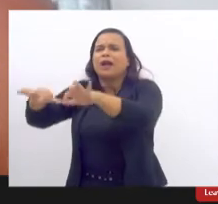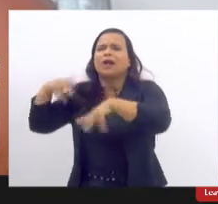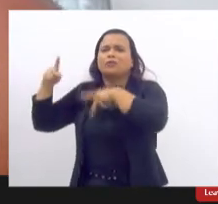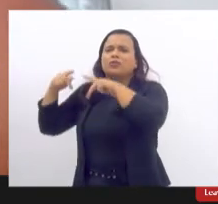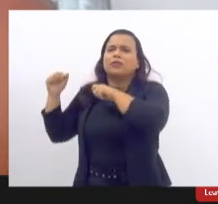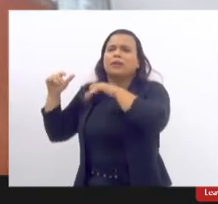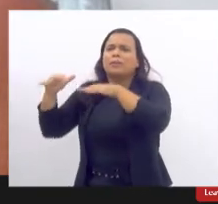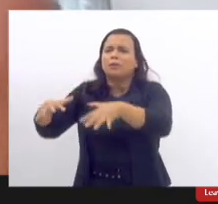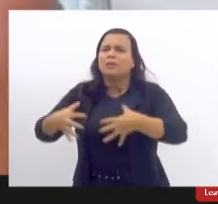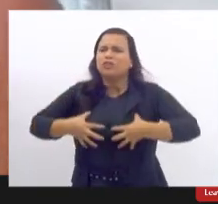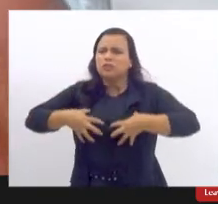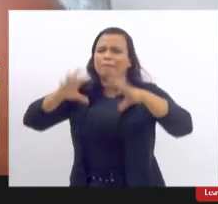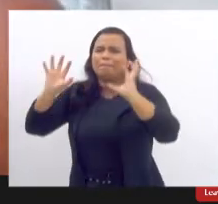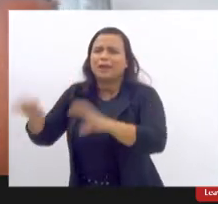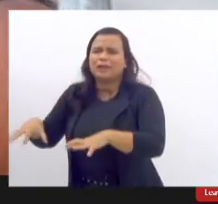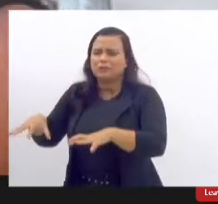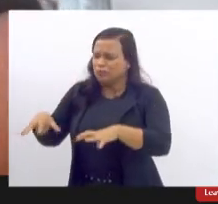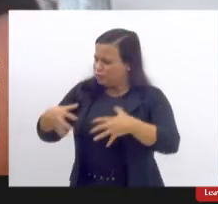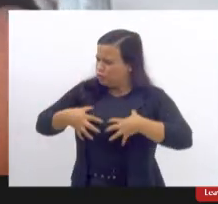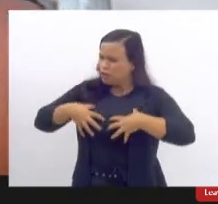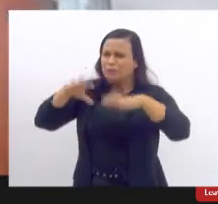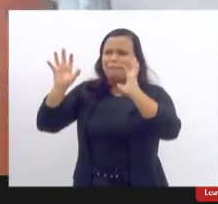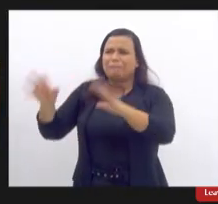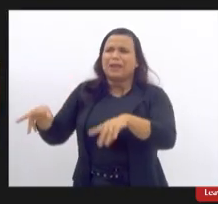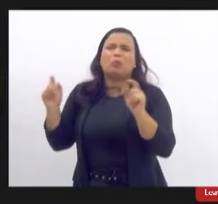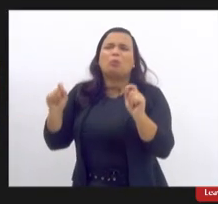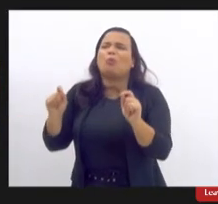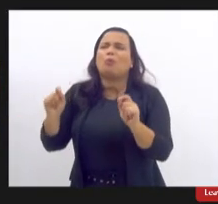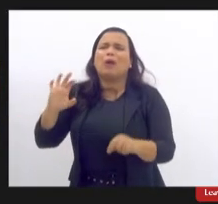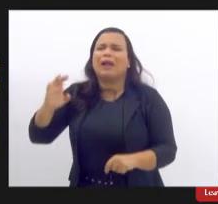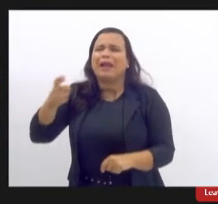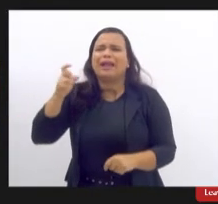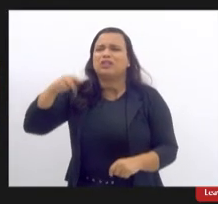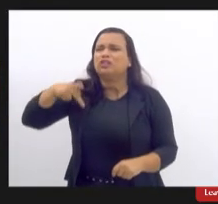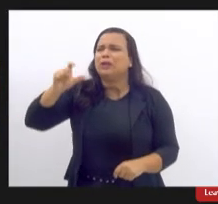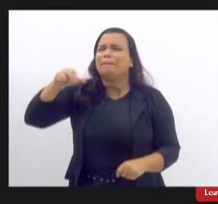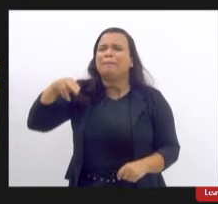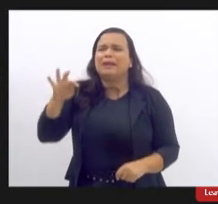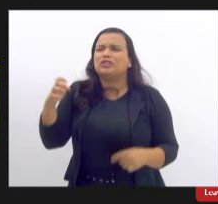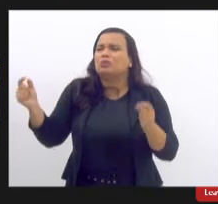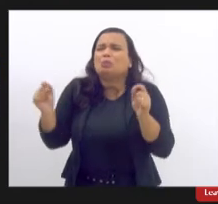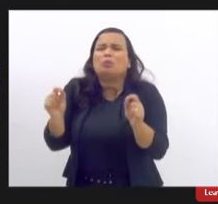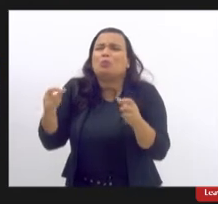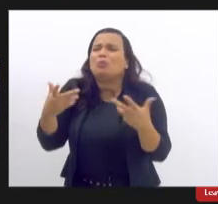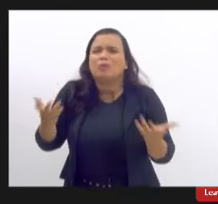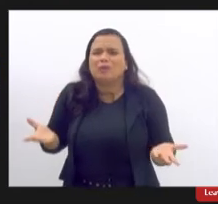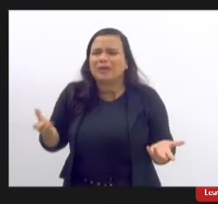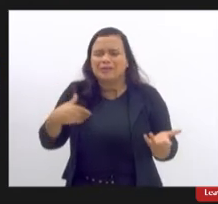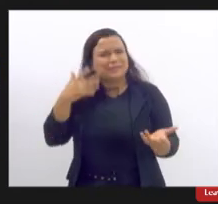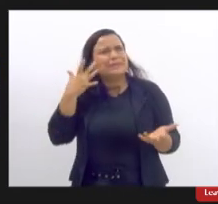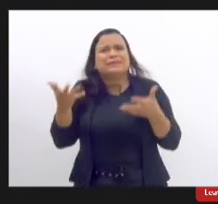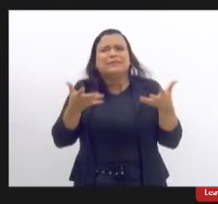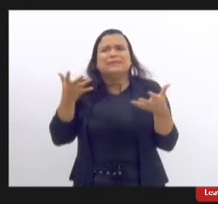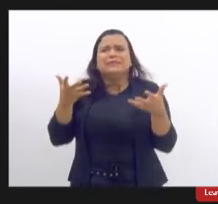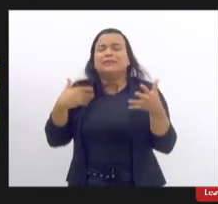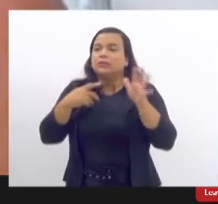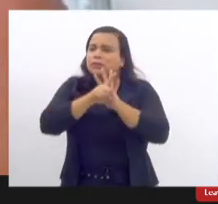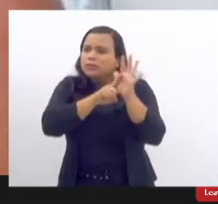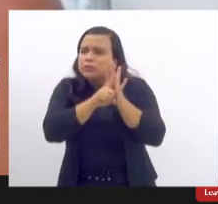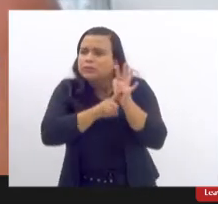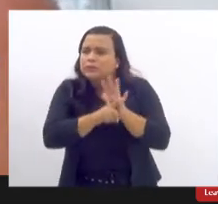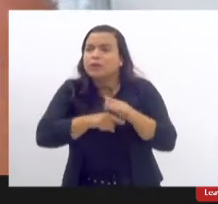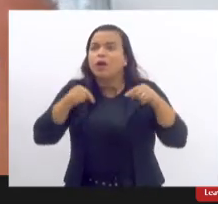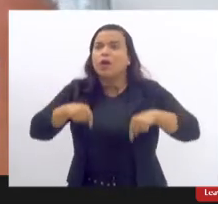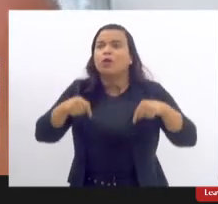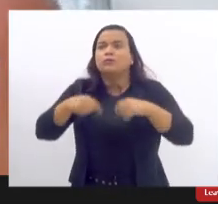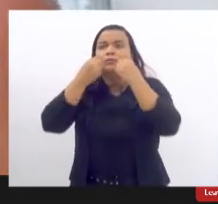esplante esplante que esplante então eu acho assim que para mim está sendo ainda bem